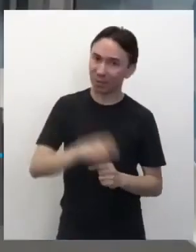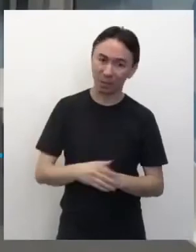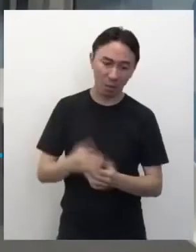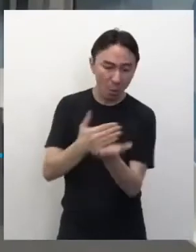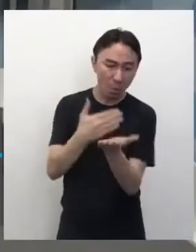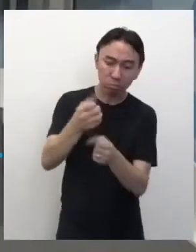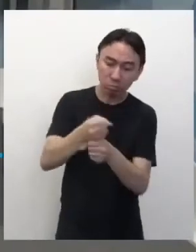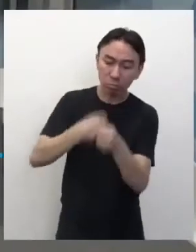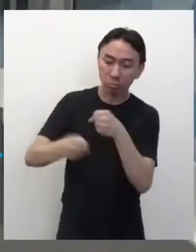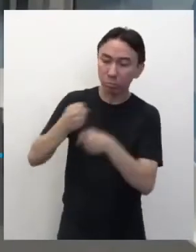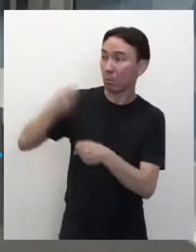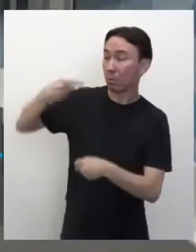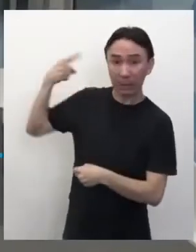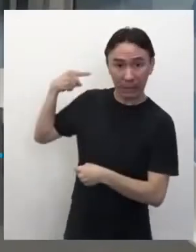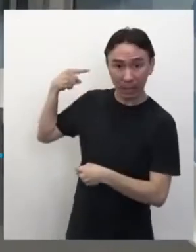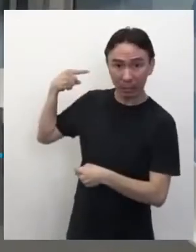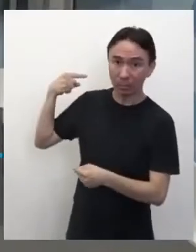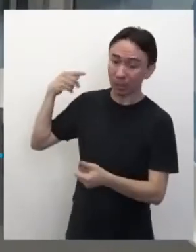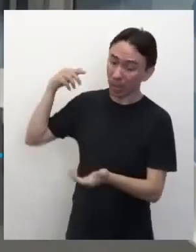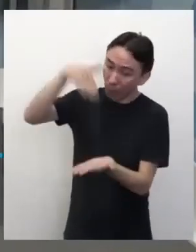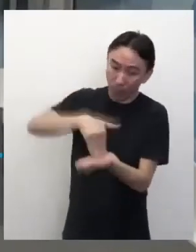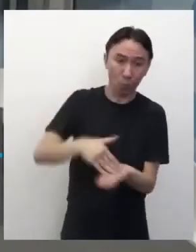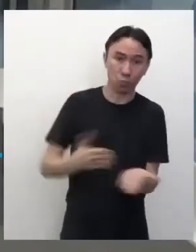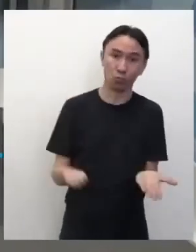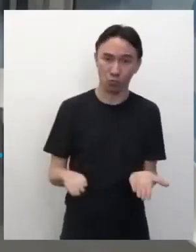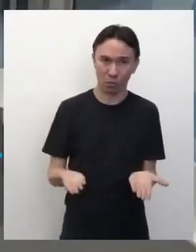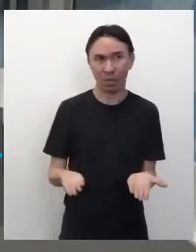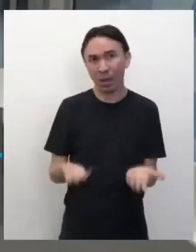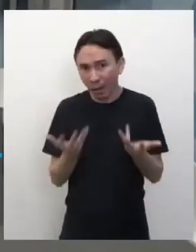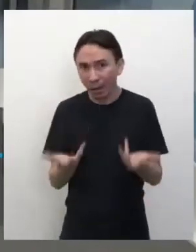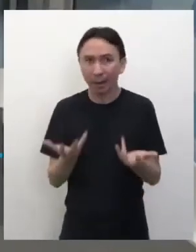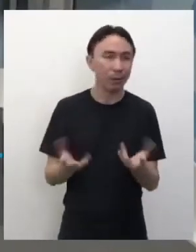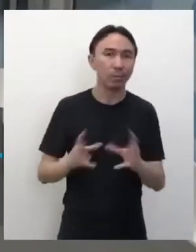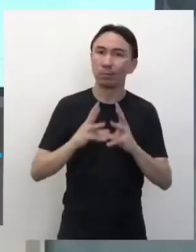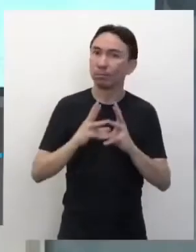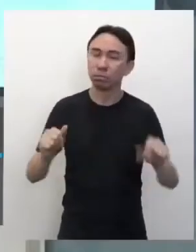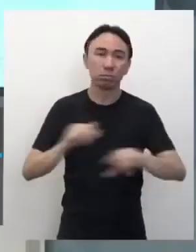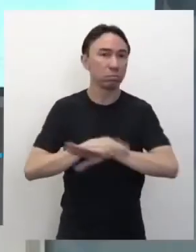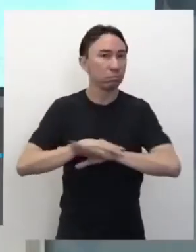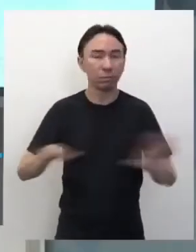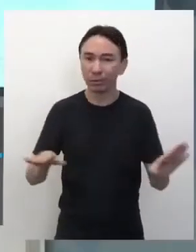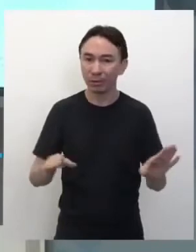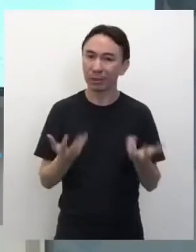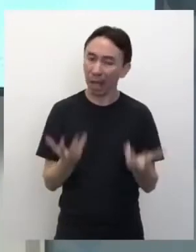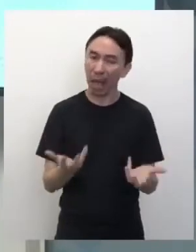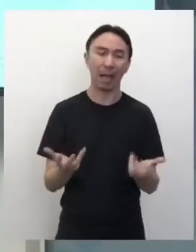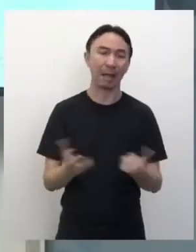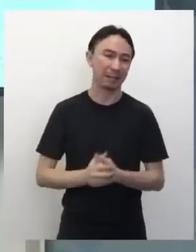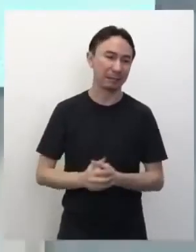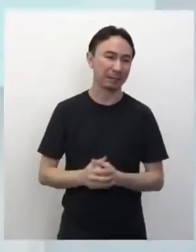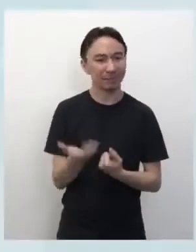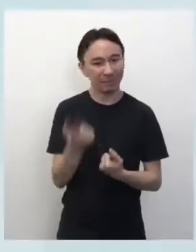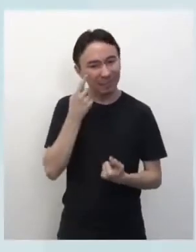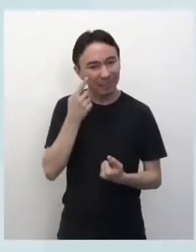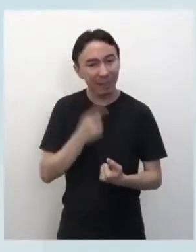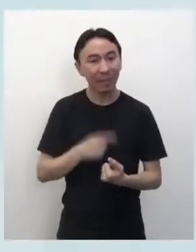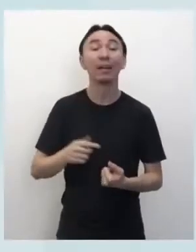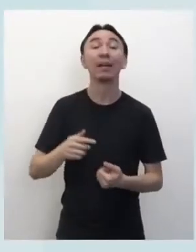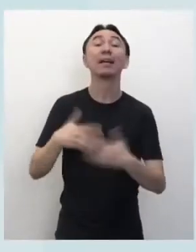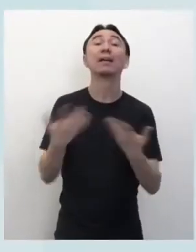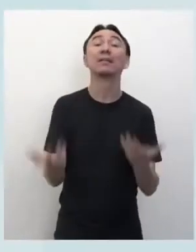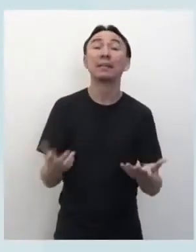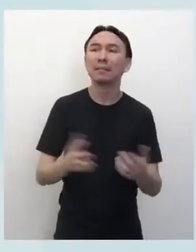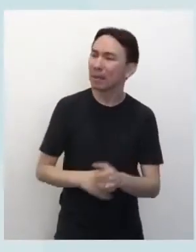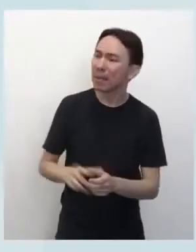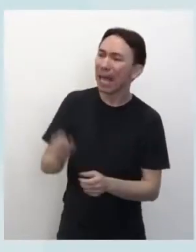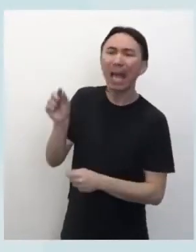esse, esperamos que isso acabe logo, né? Pois é. Então, quando? No isolamento. Depois temos quem,